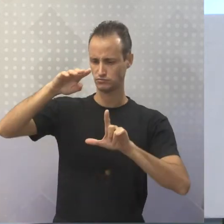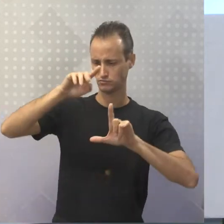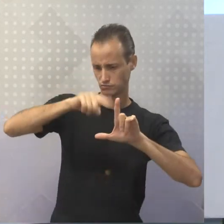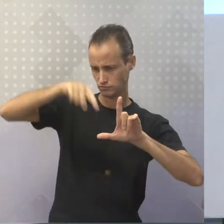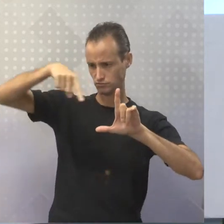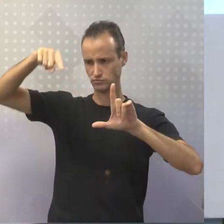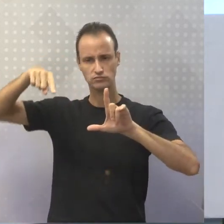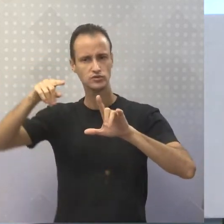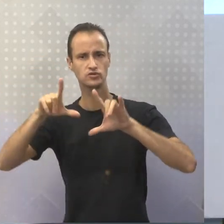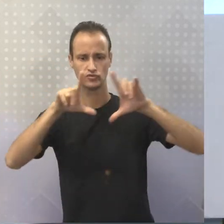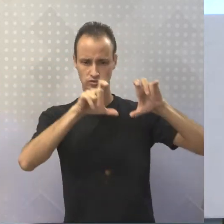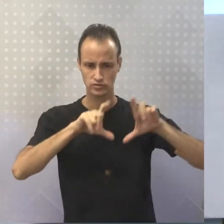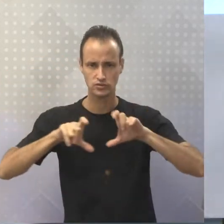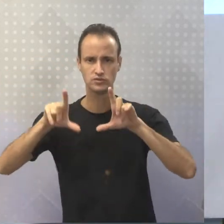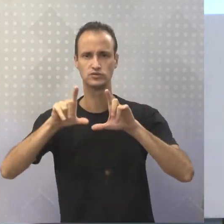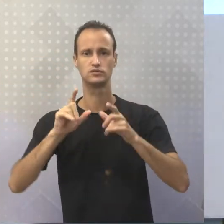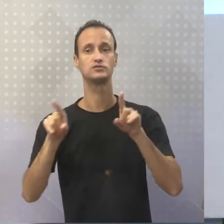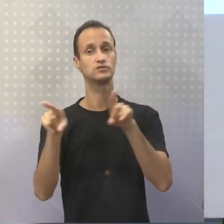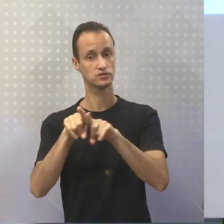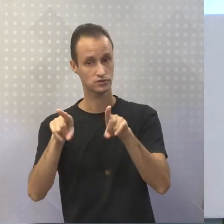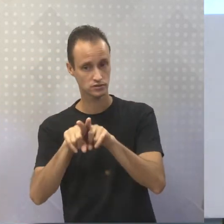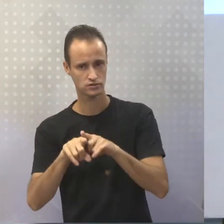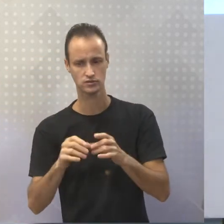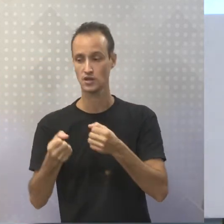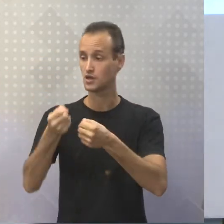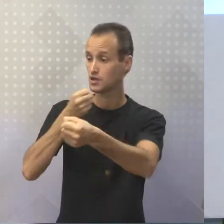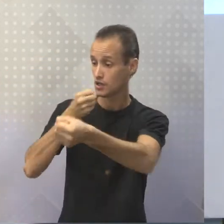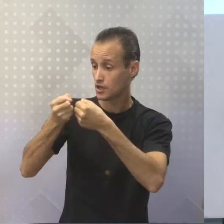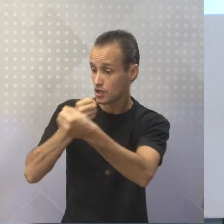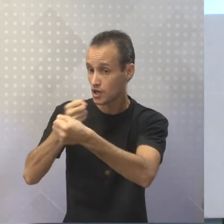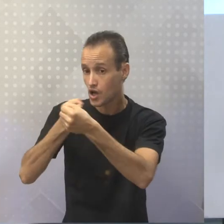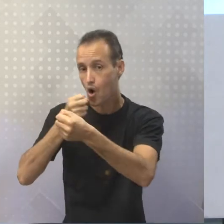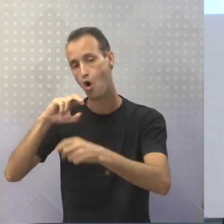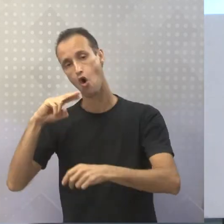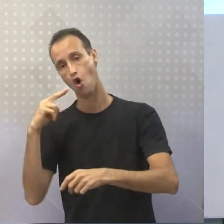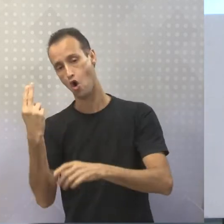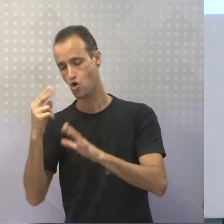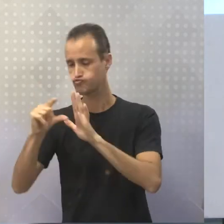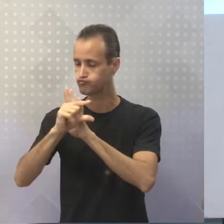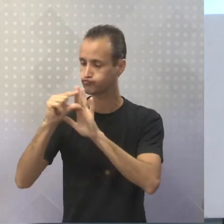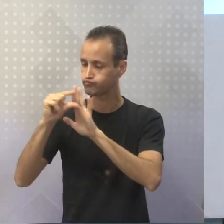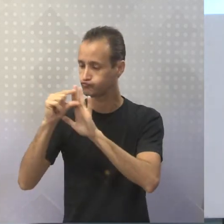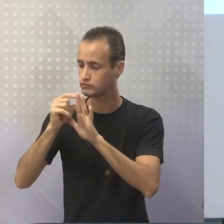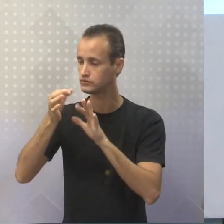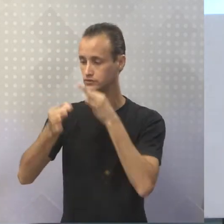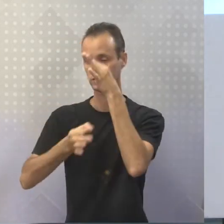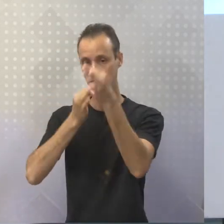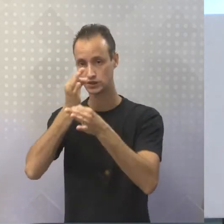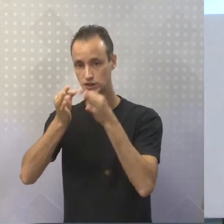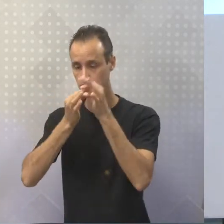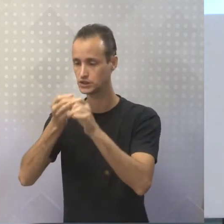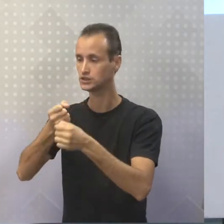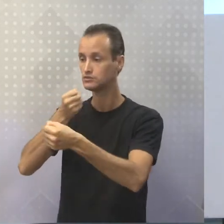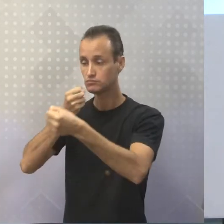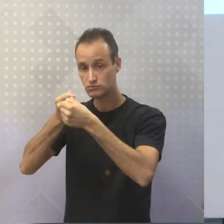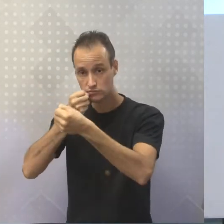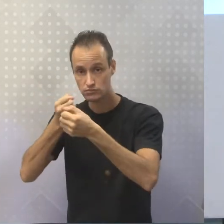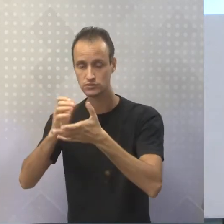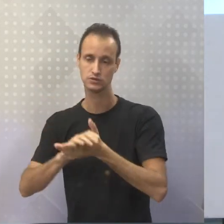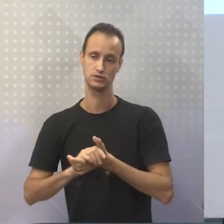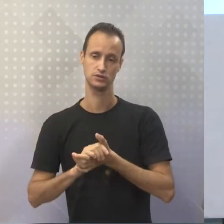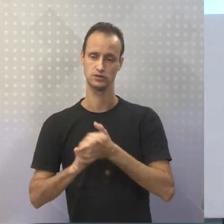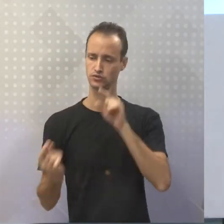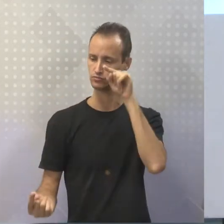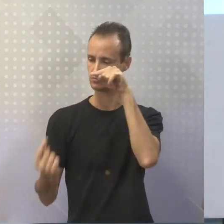fotografias. Além também das entrevistas ou trechos de depoimentos referentes